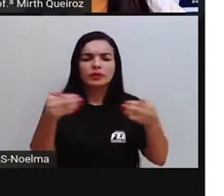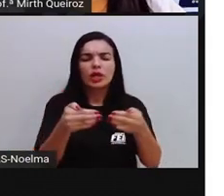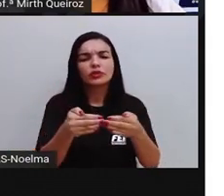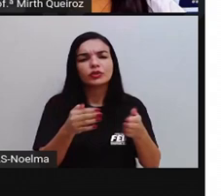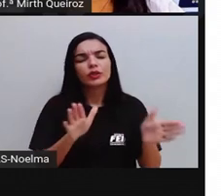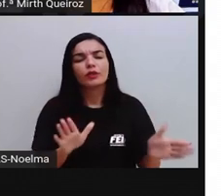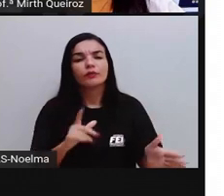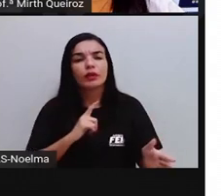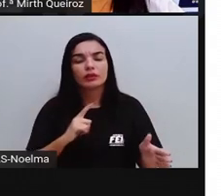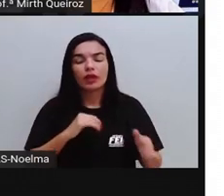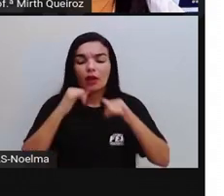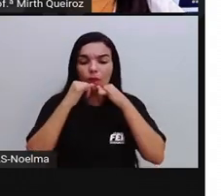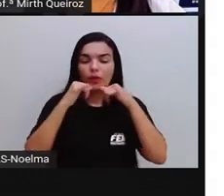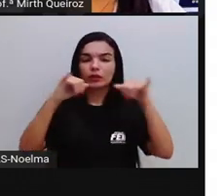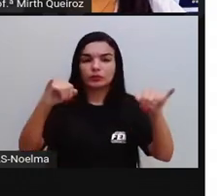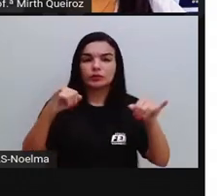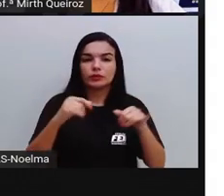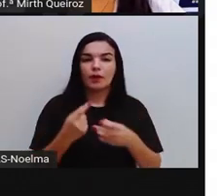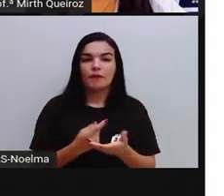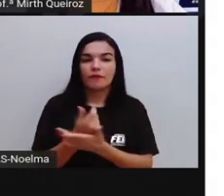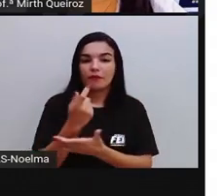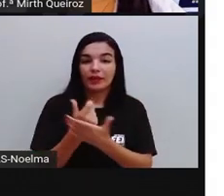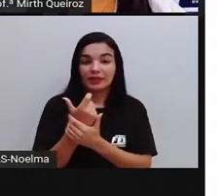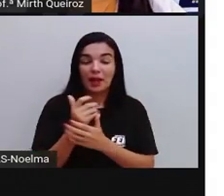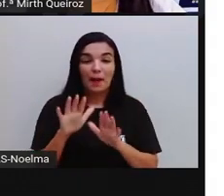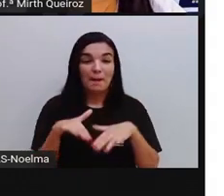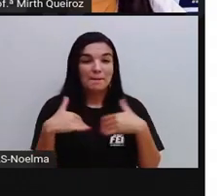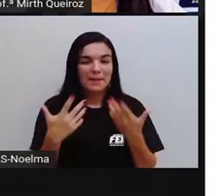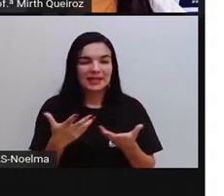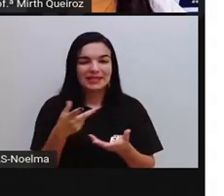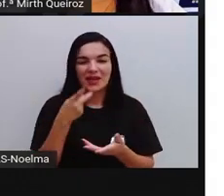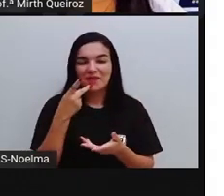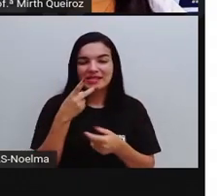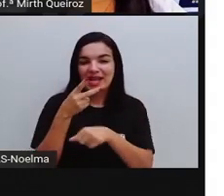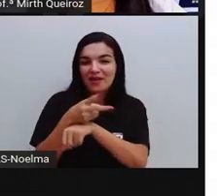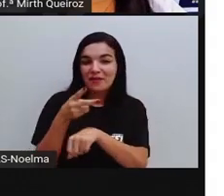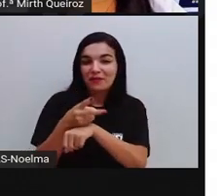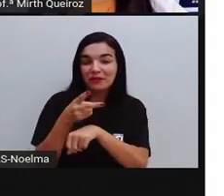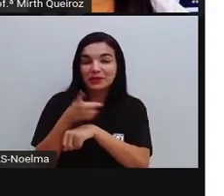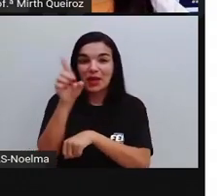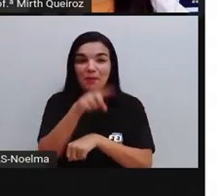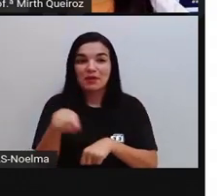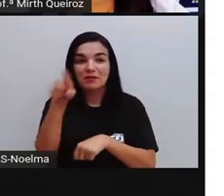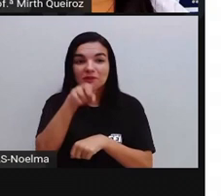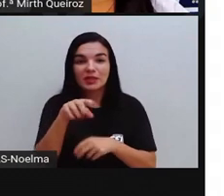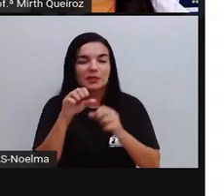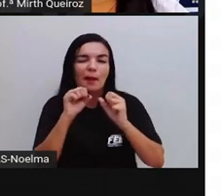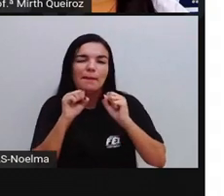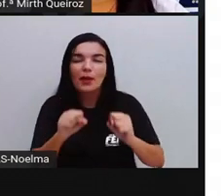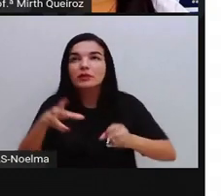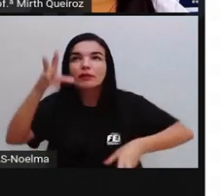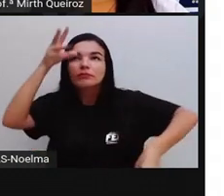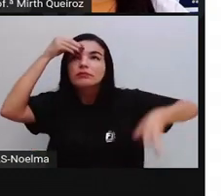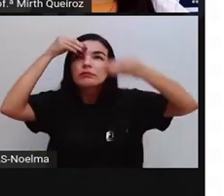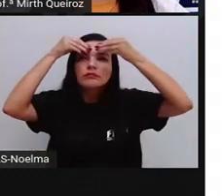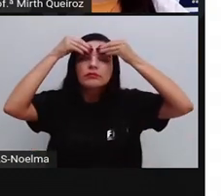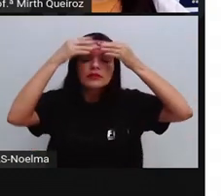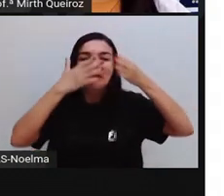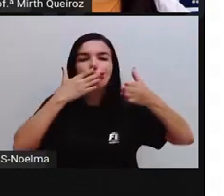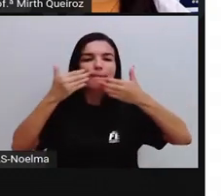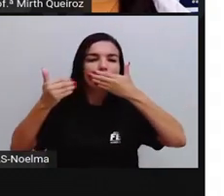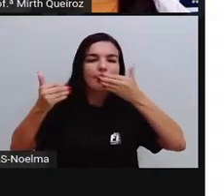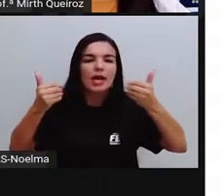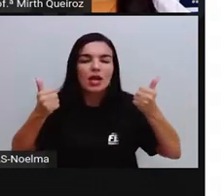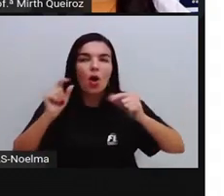Desses anúncios publicitários. Mas pra gente começar, eu trouxe aqui um vídeo pra vocês, pra que vocês possam aí entender um pouquinho